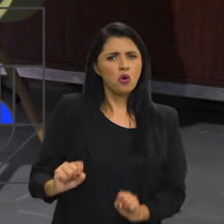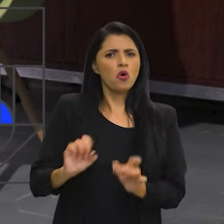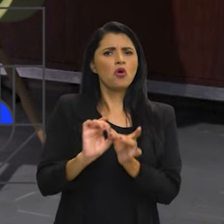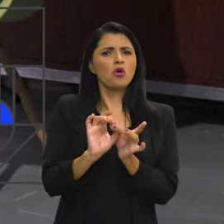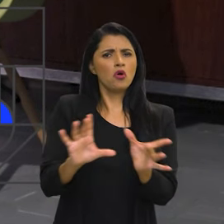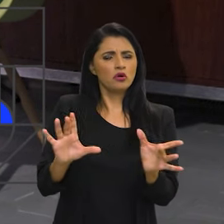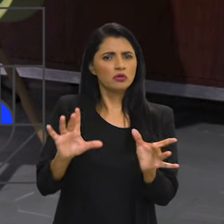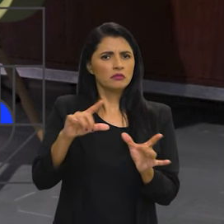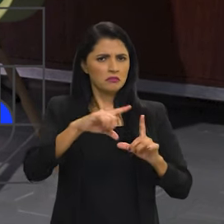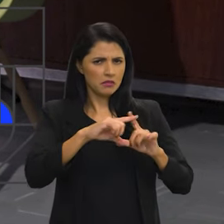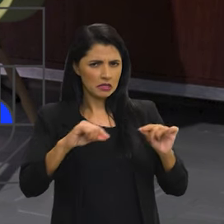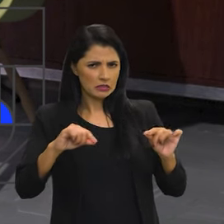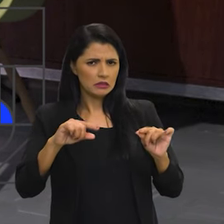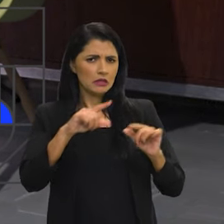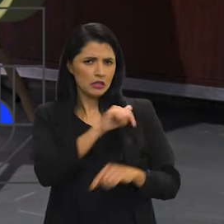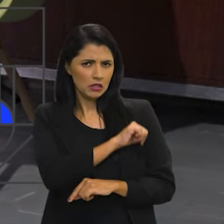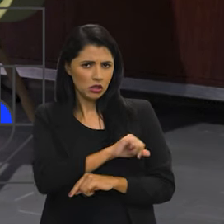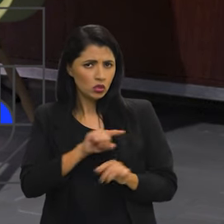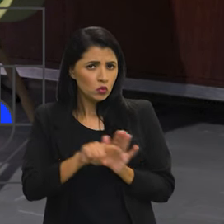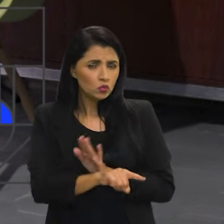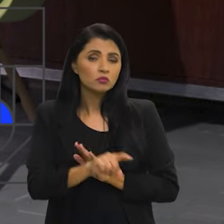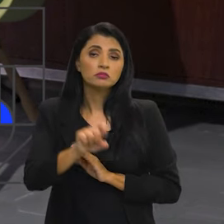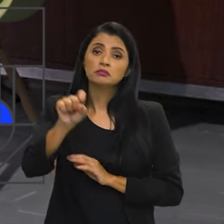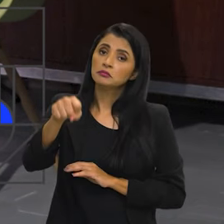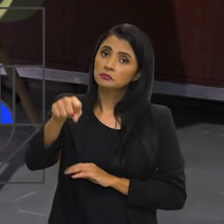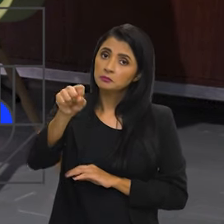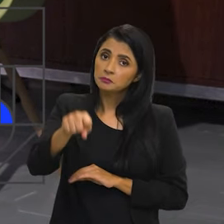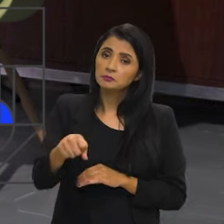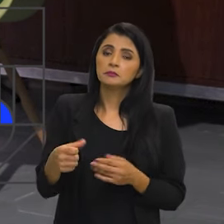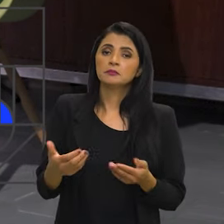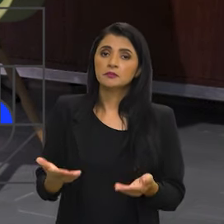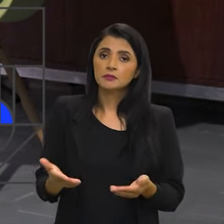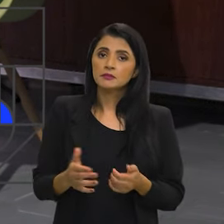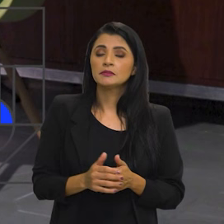noite. Tanto em Brasília quanto no Rio. Sim.